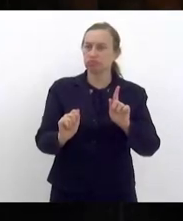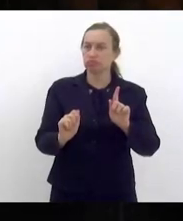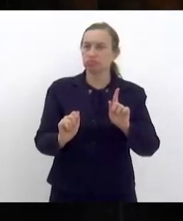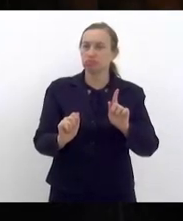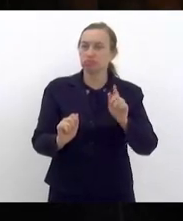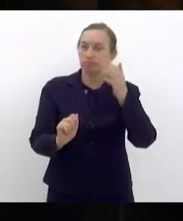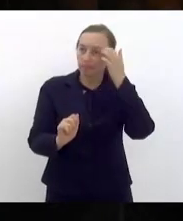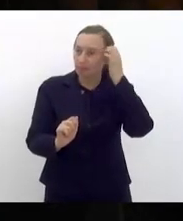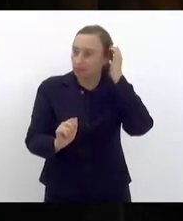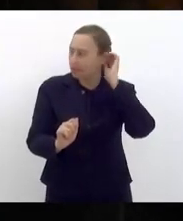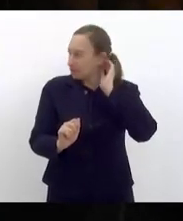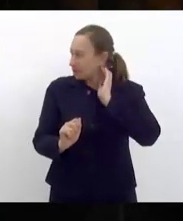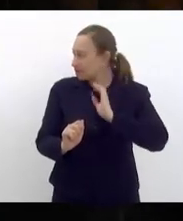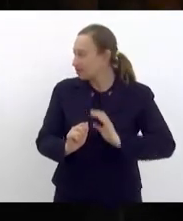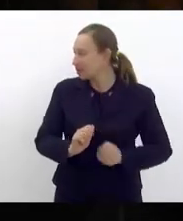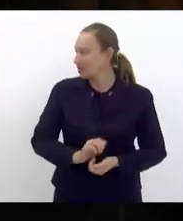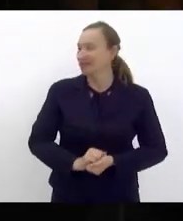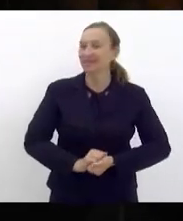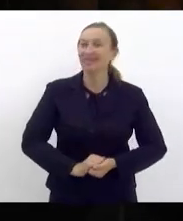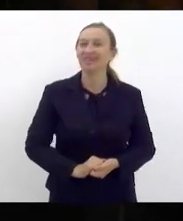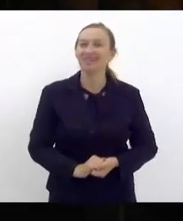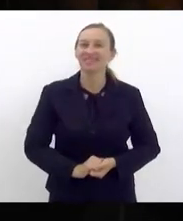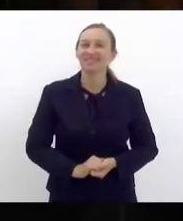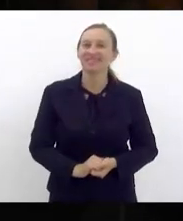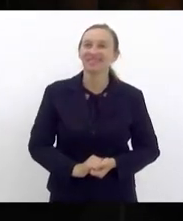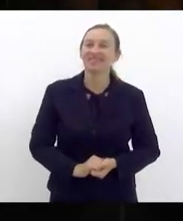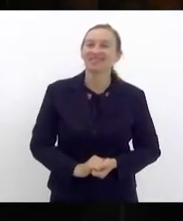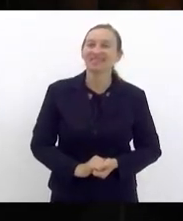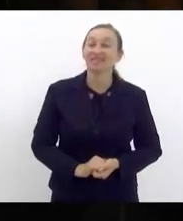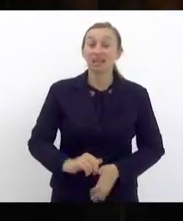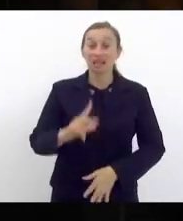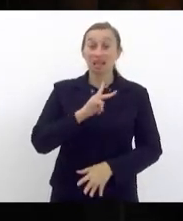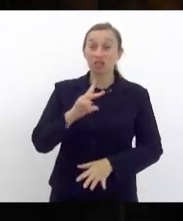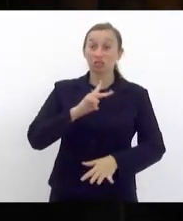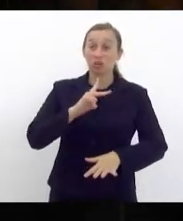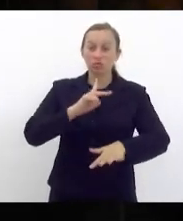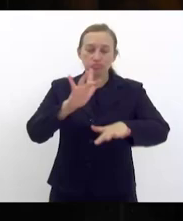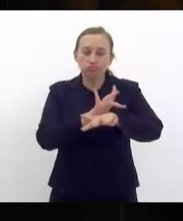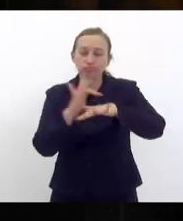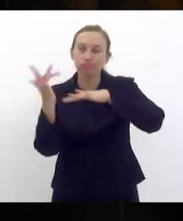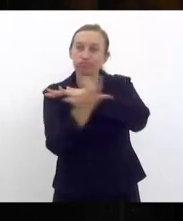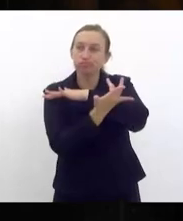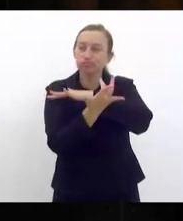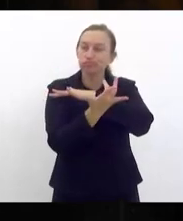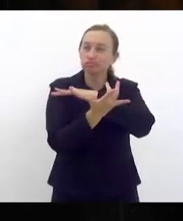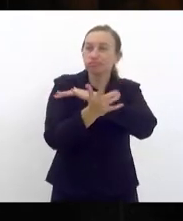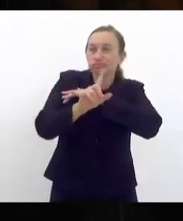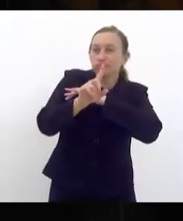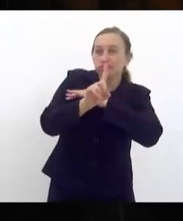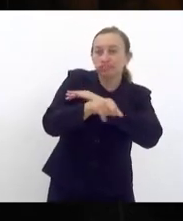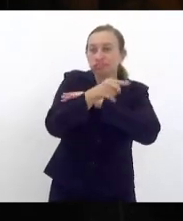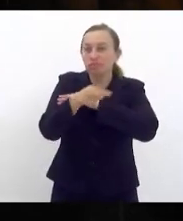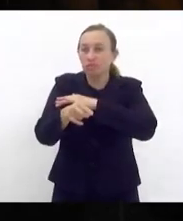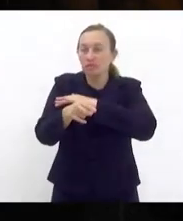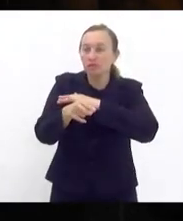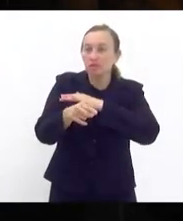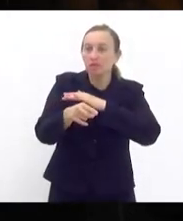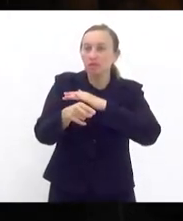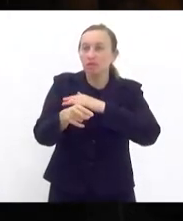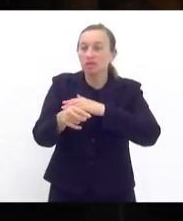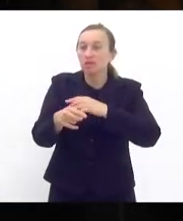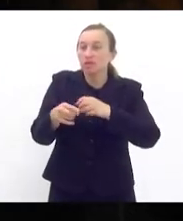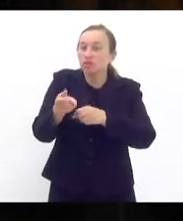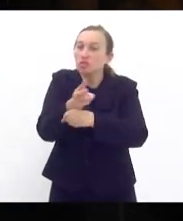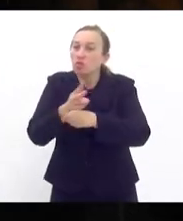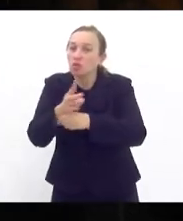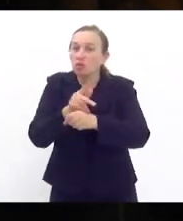numa campanha difamatória dentro das próprias redes censurando inclusive as buscas pelo PL